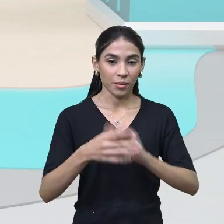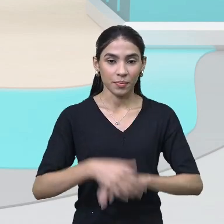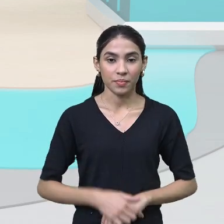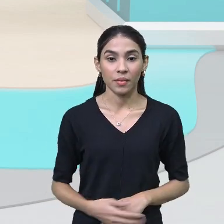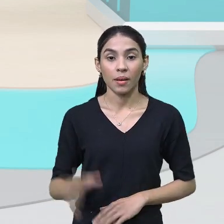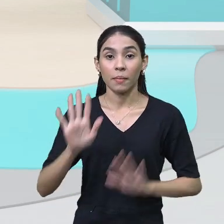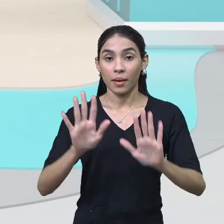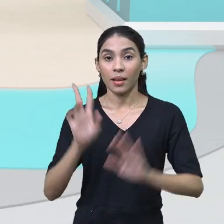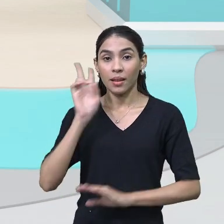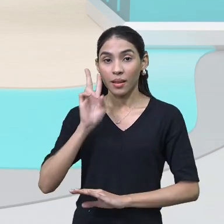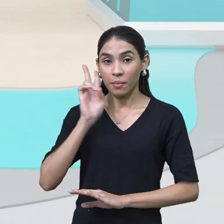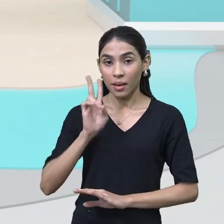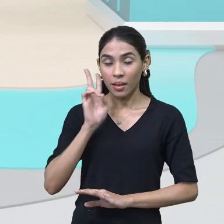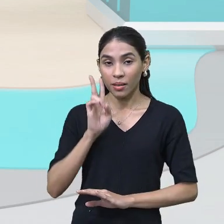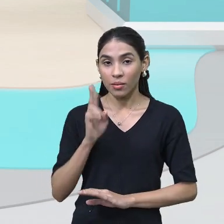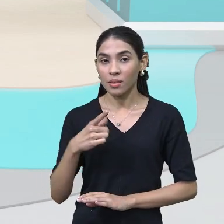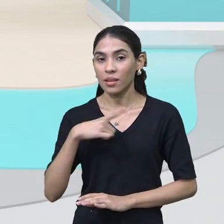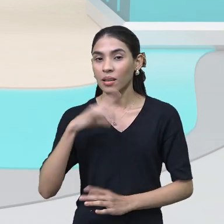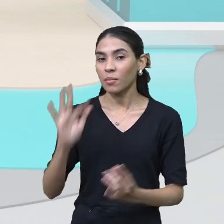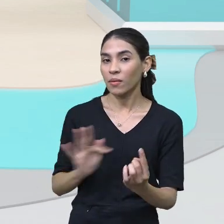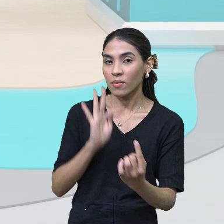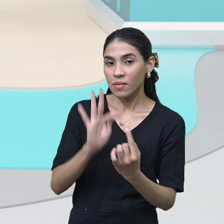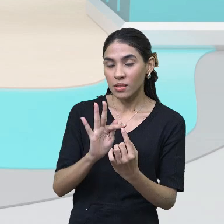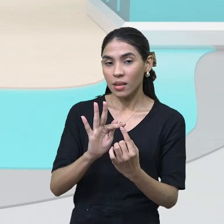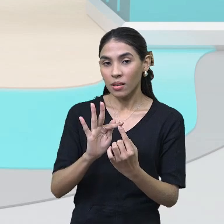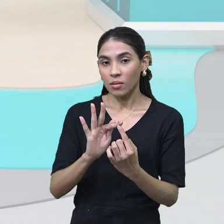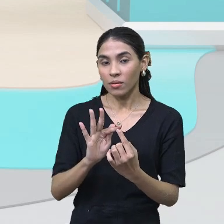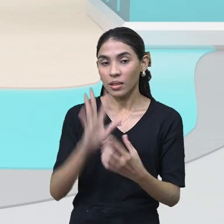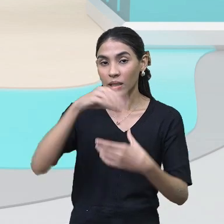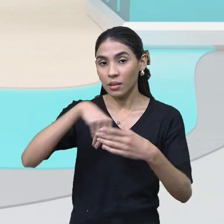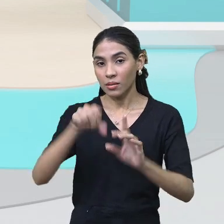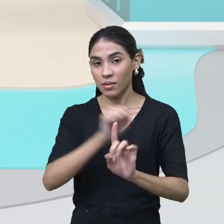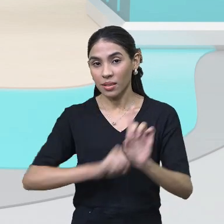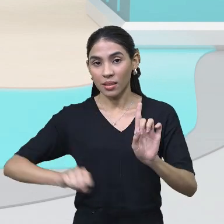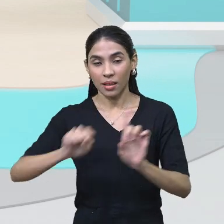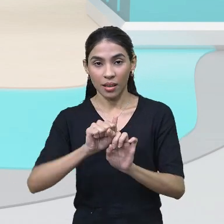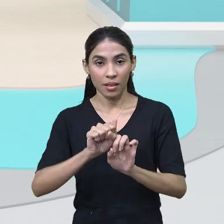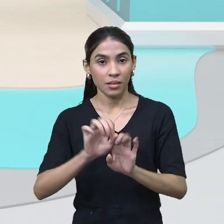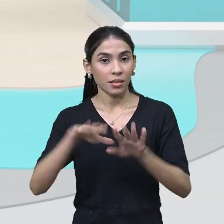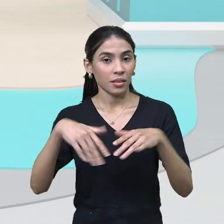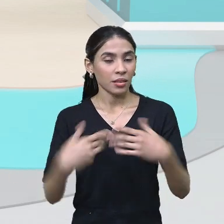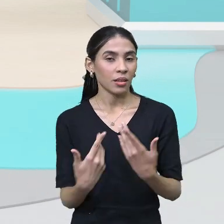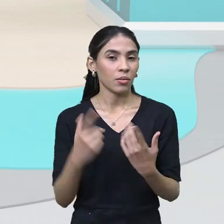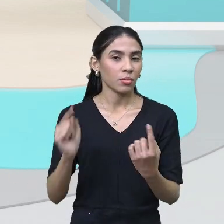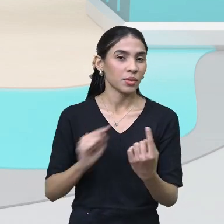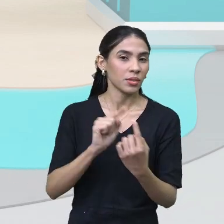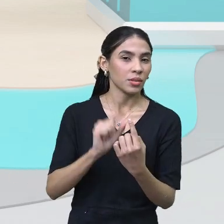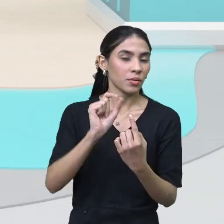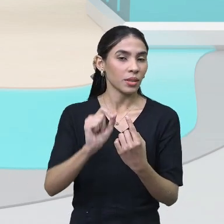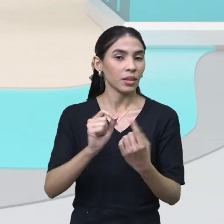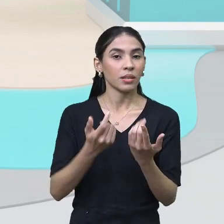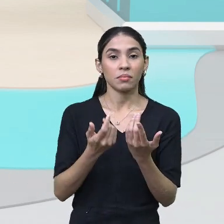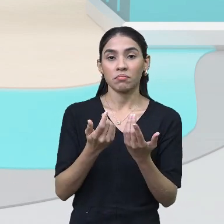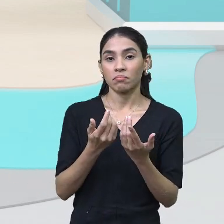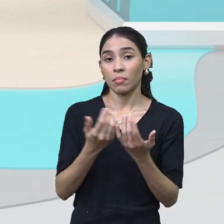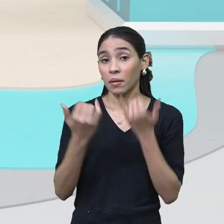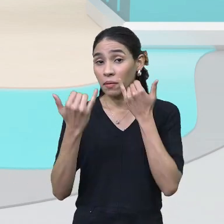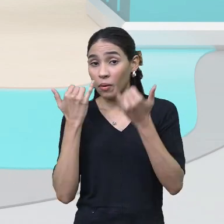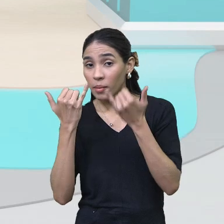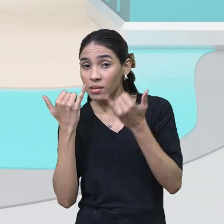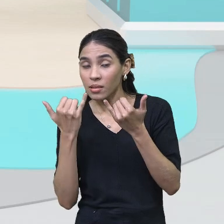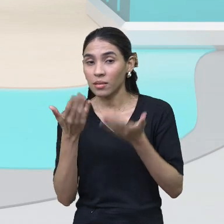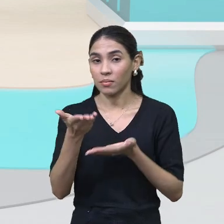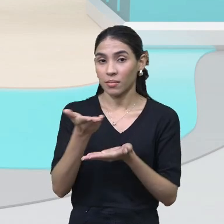Lembrando que eles têm uma função na nossa sociedade, né? De trazer uma mensagem, uma